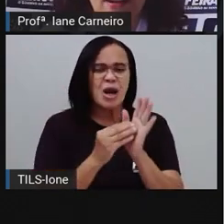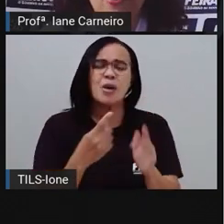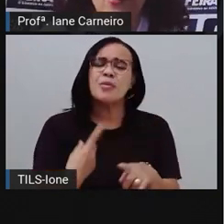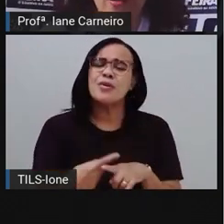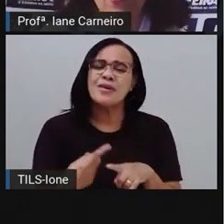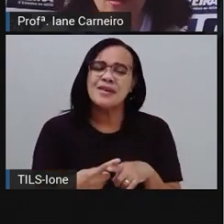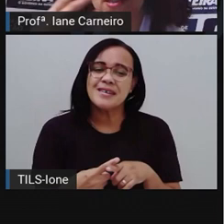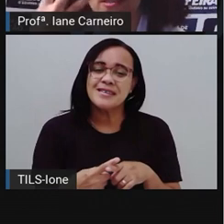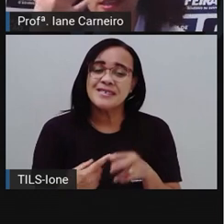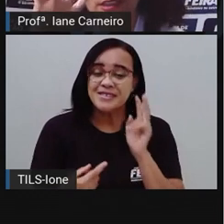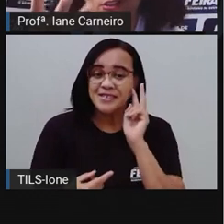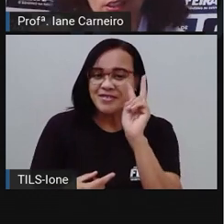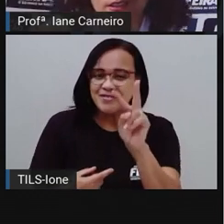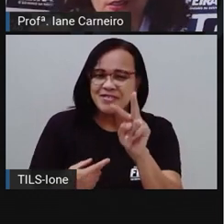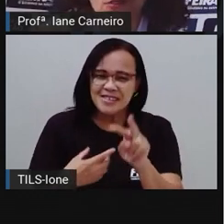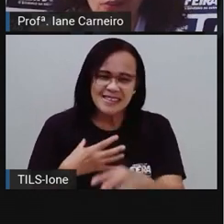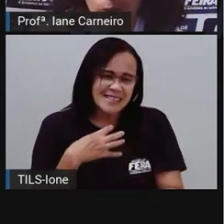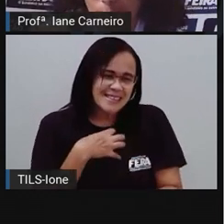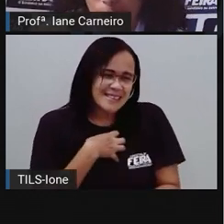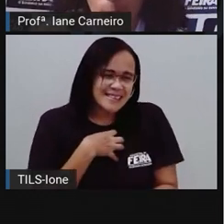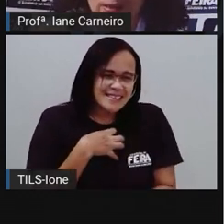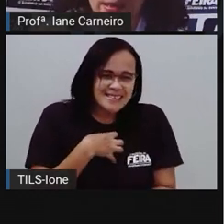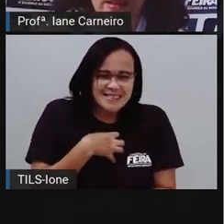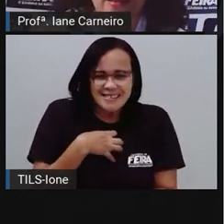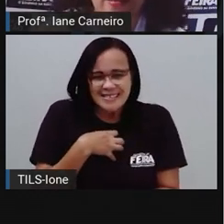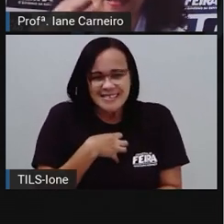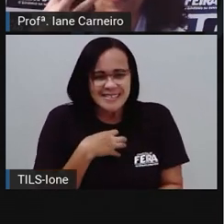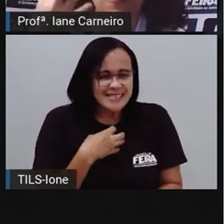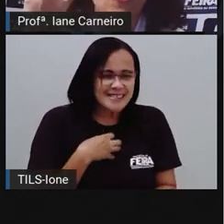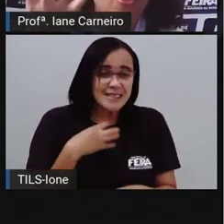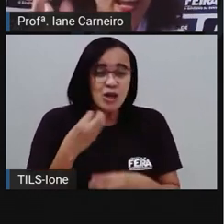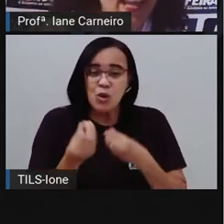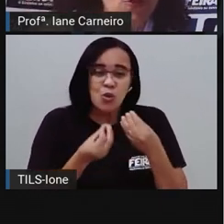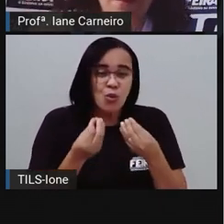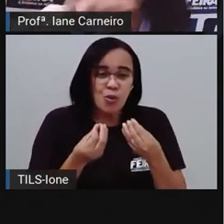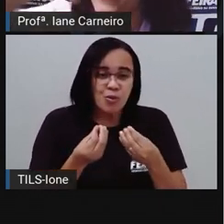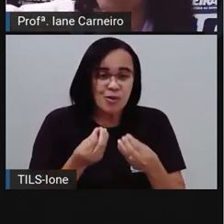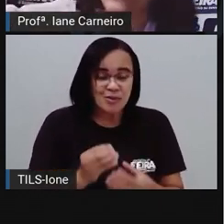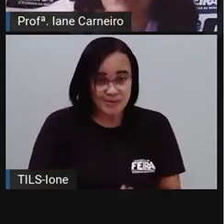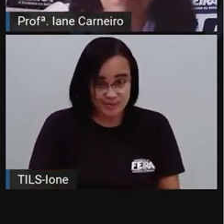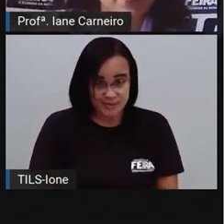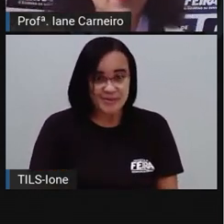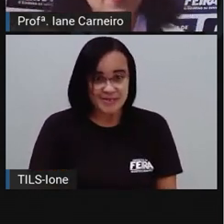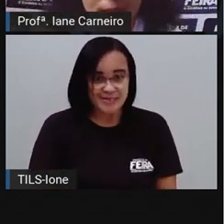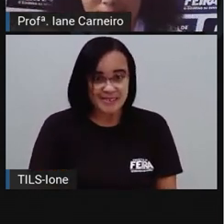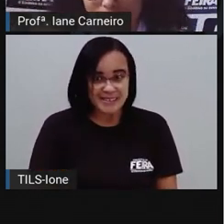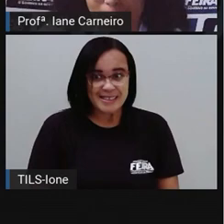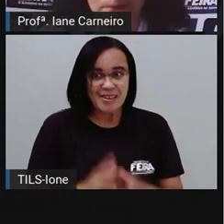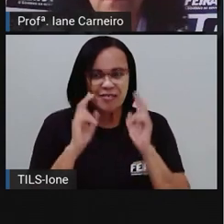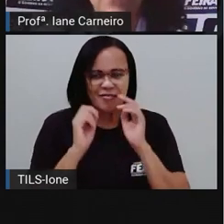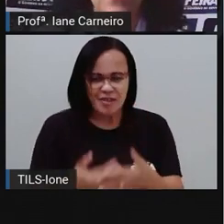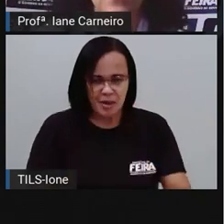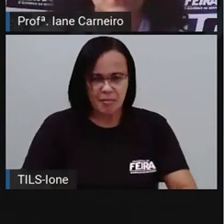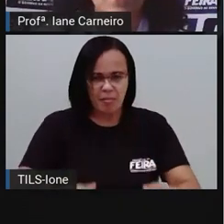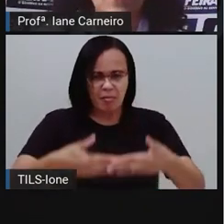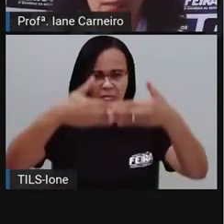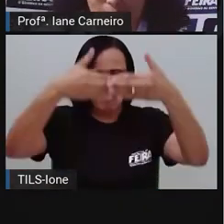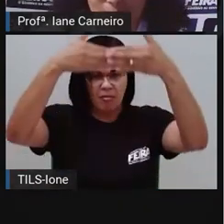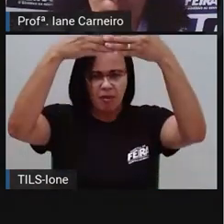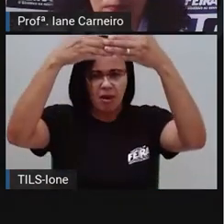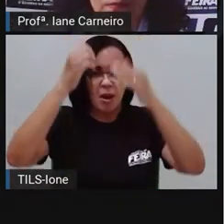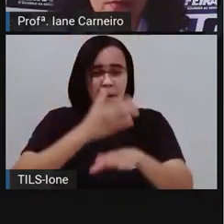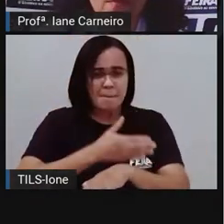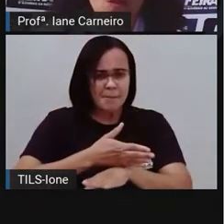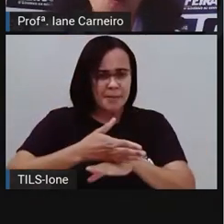imagens, o que é que você sente quando vê uma coisa... Um objeto, uma parede toda branca, né? Olha